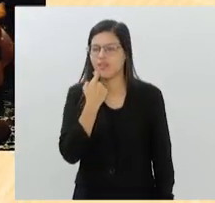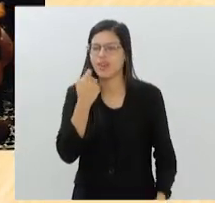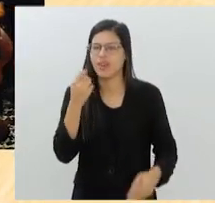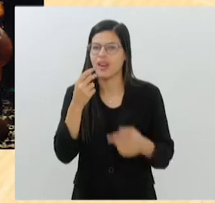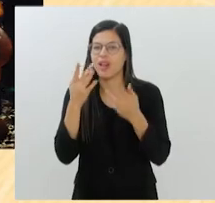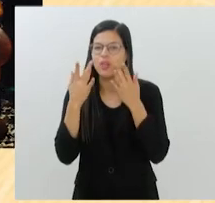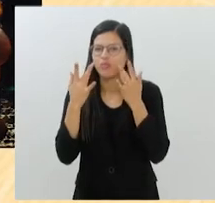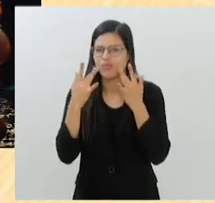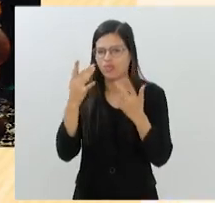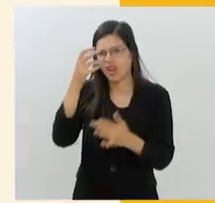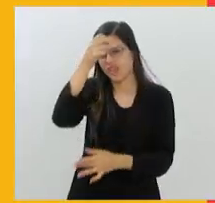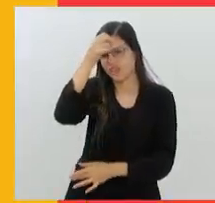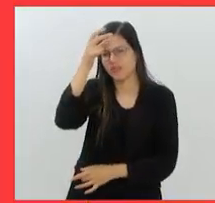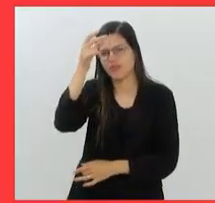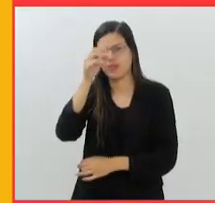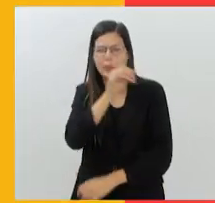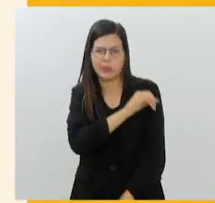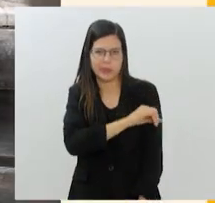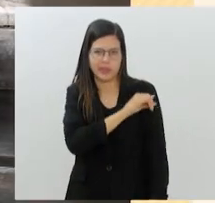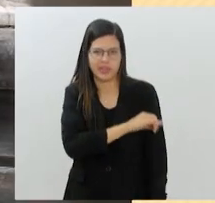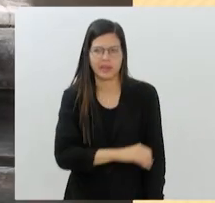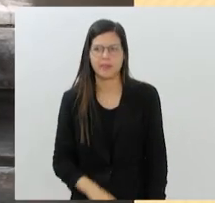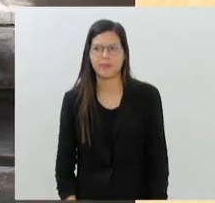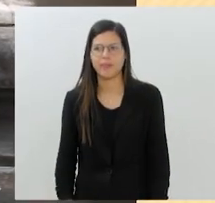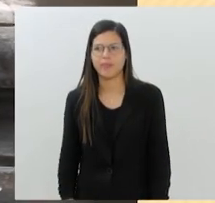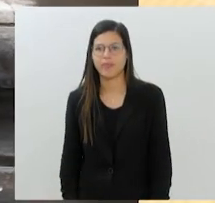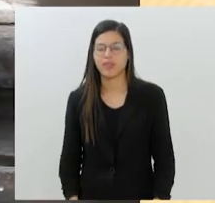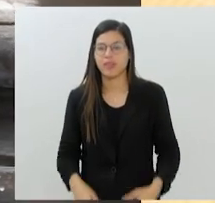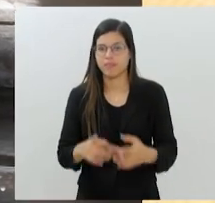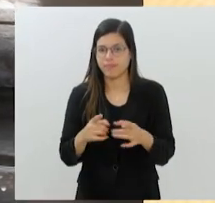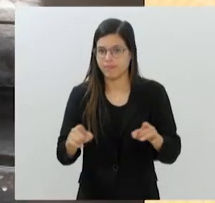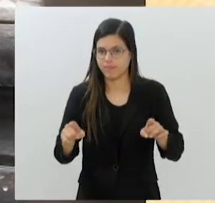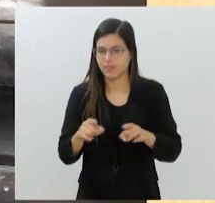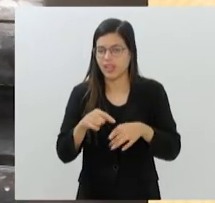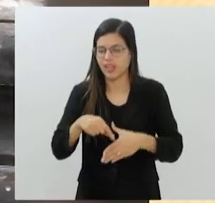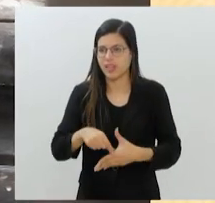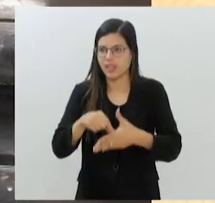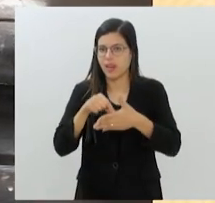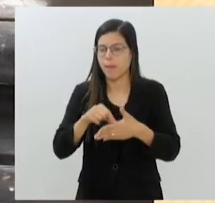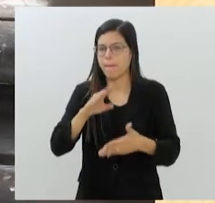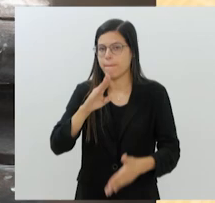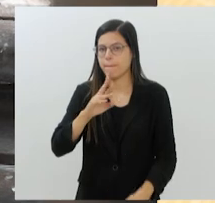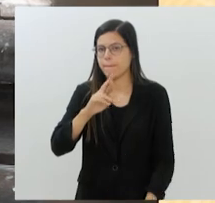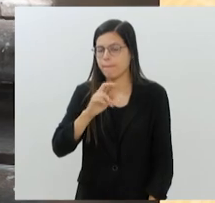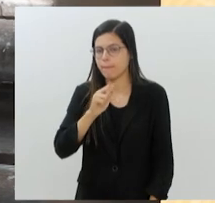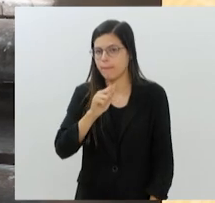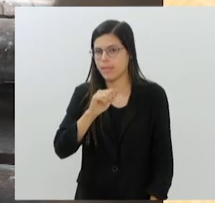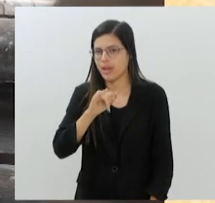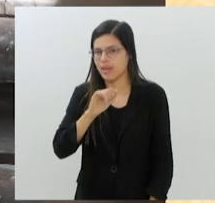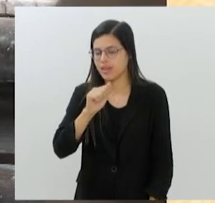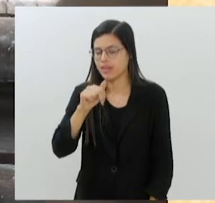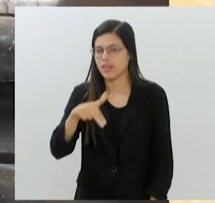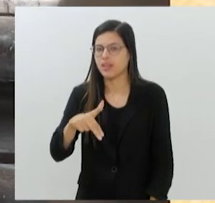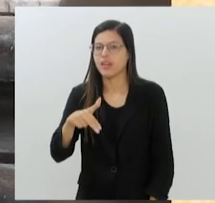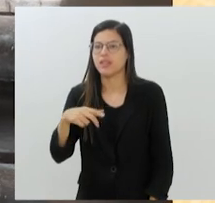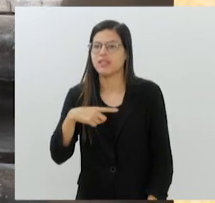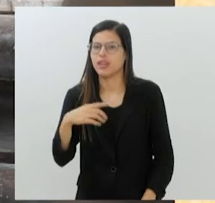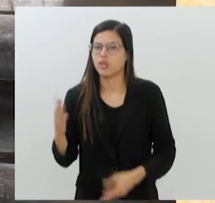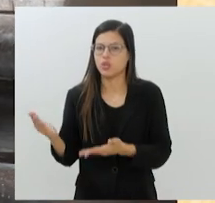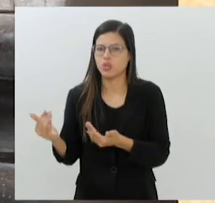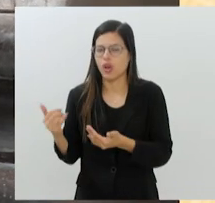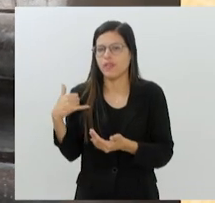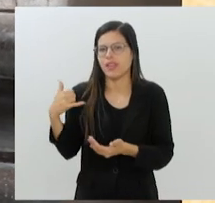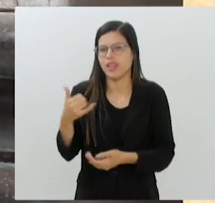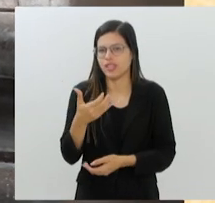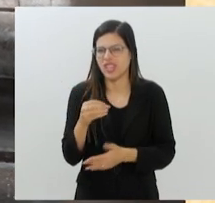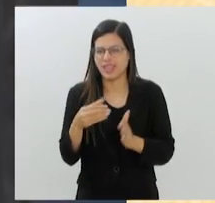Teatro Municipal do Rio de Janeiro. Com regência do maestro Brian Fleming, a orquestra é composta por jovens entre 10